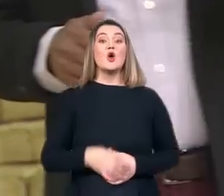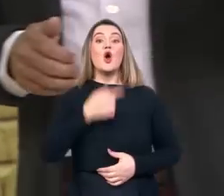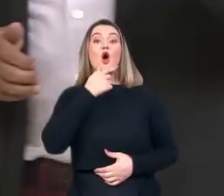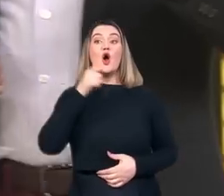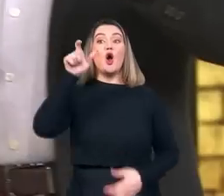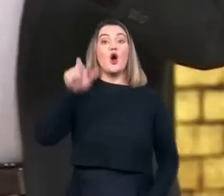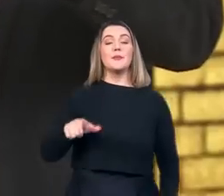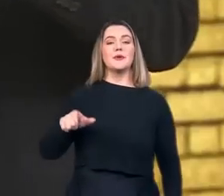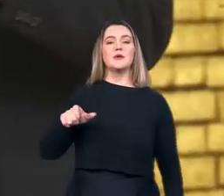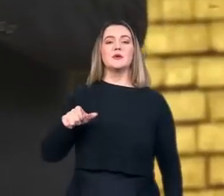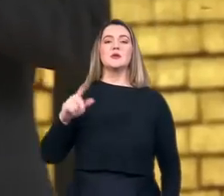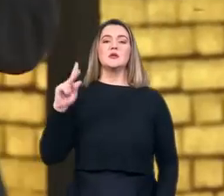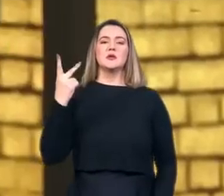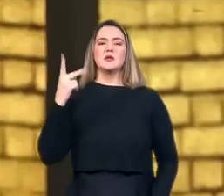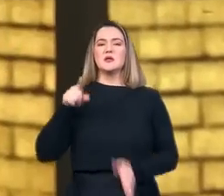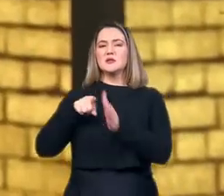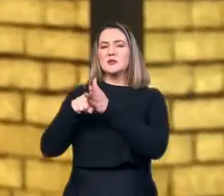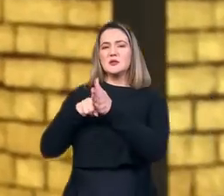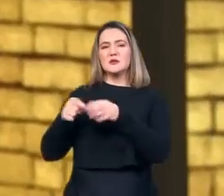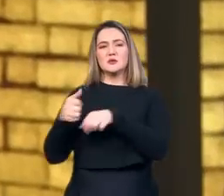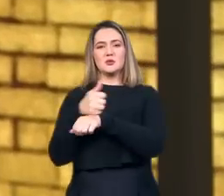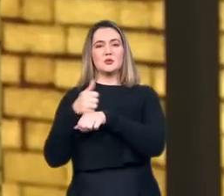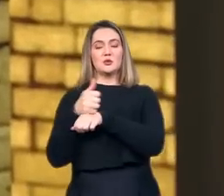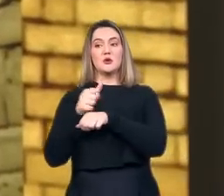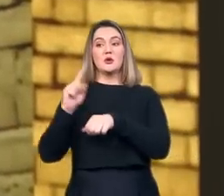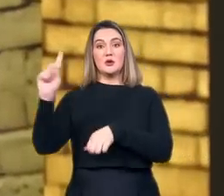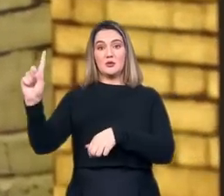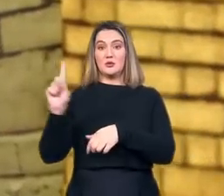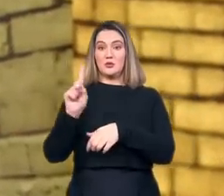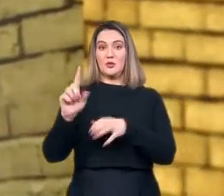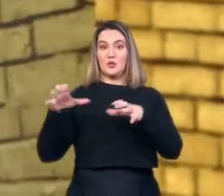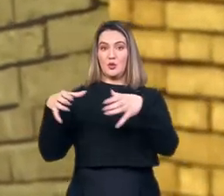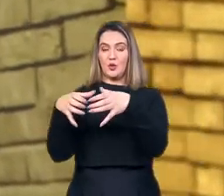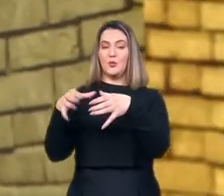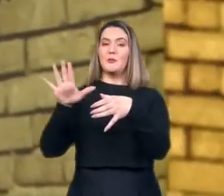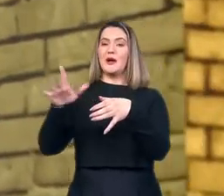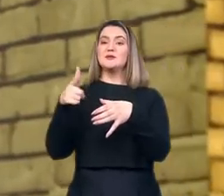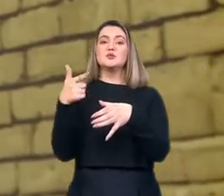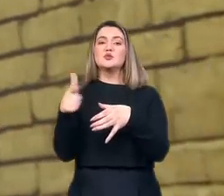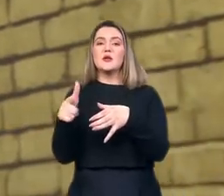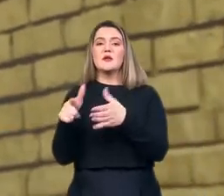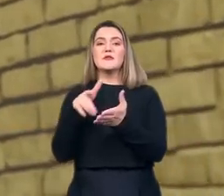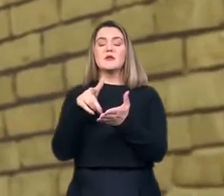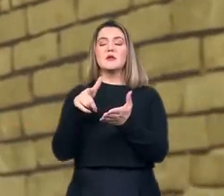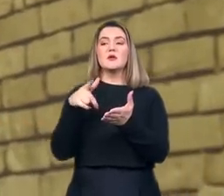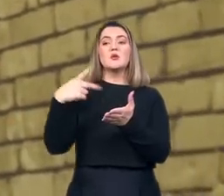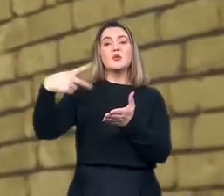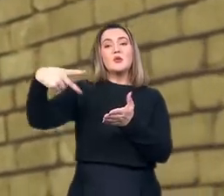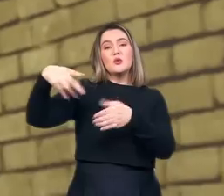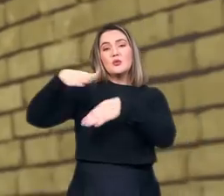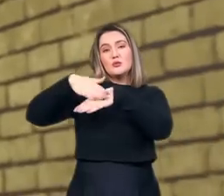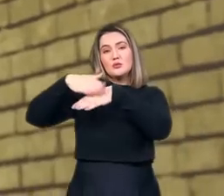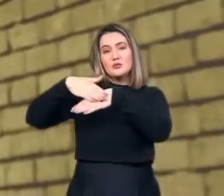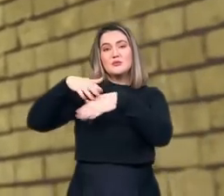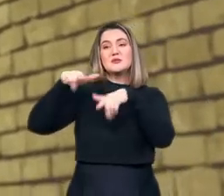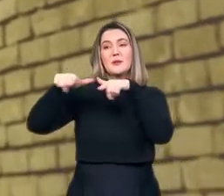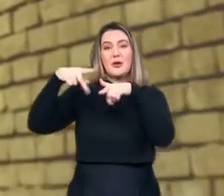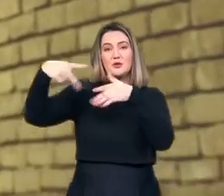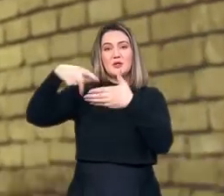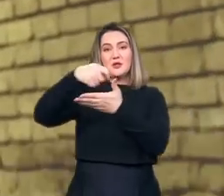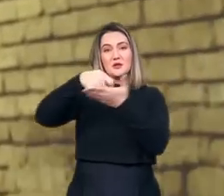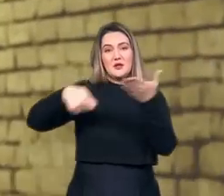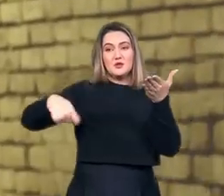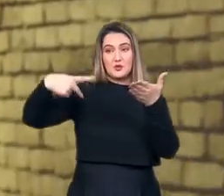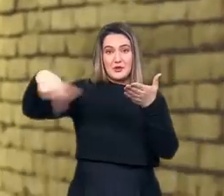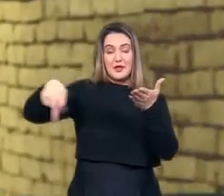Até mesmo o historiador Carlo Gisberg, que fez parte do grupo, mas, por alguma razão, não teve o seu trabalho publicado no dossiê